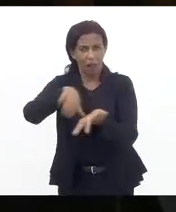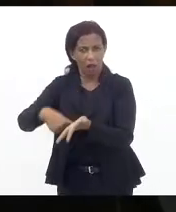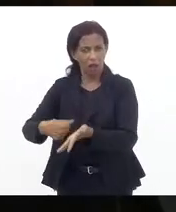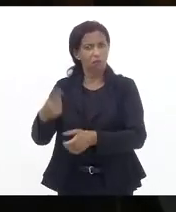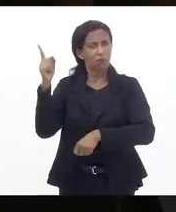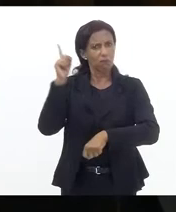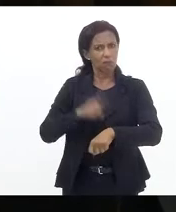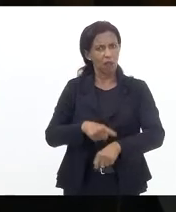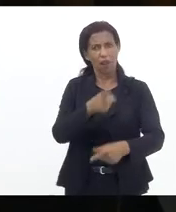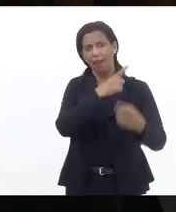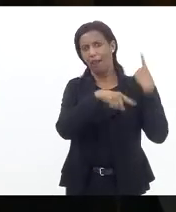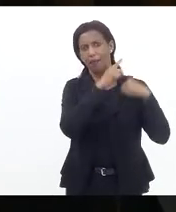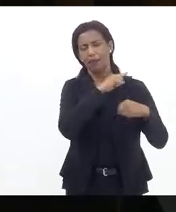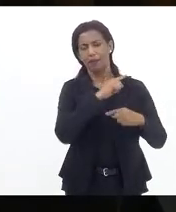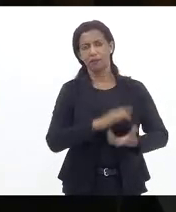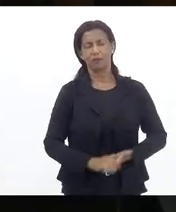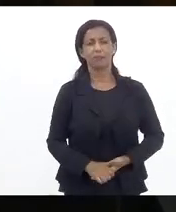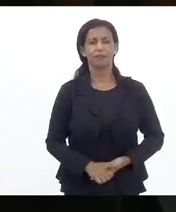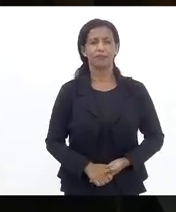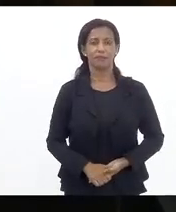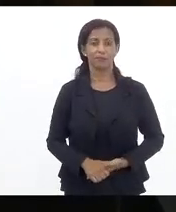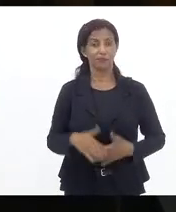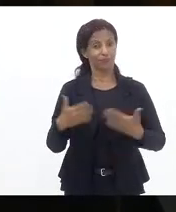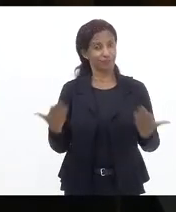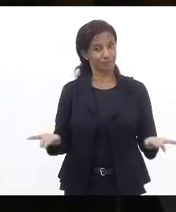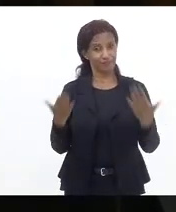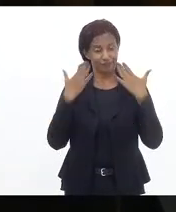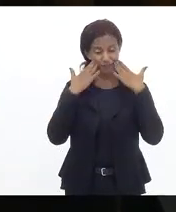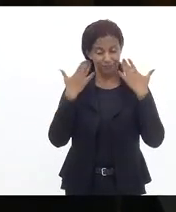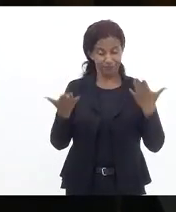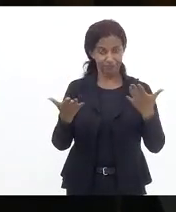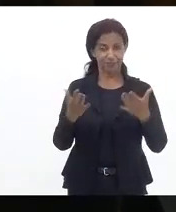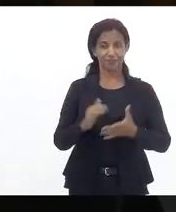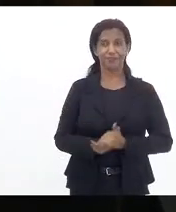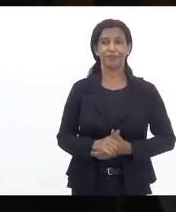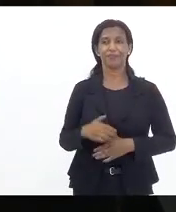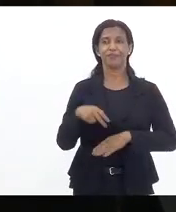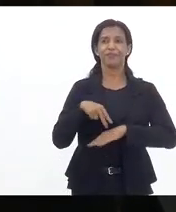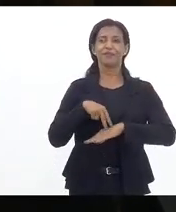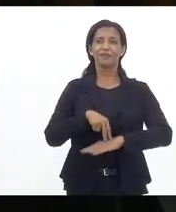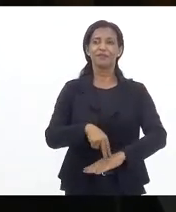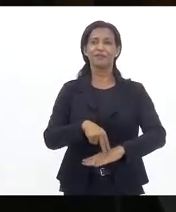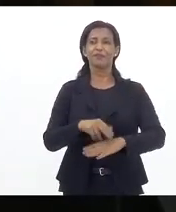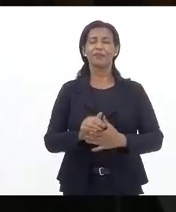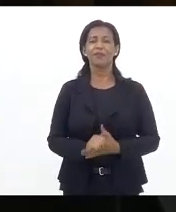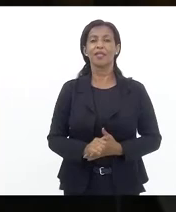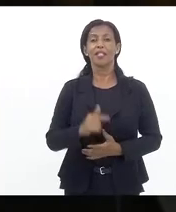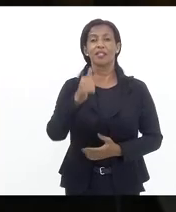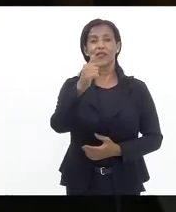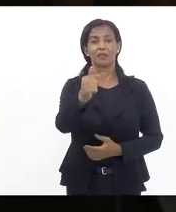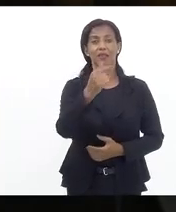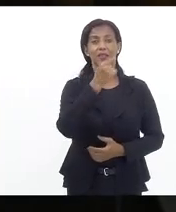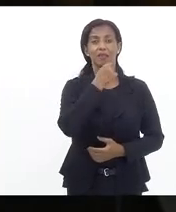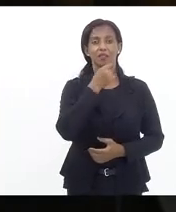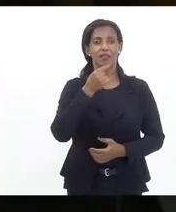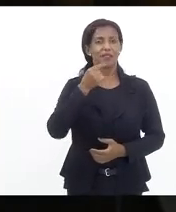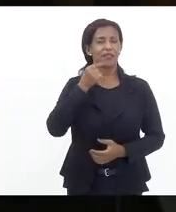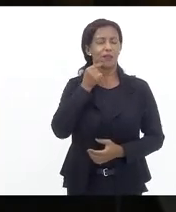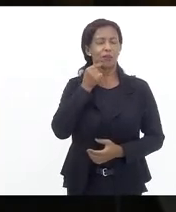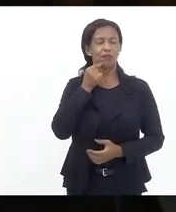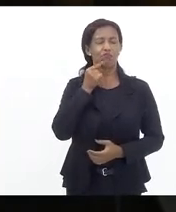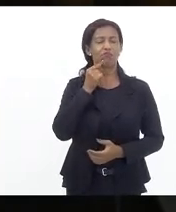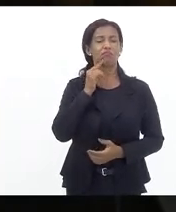momento ora quero aqui me manifestar dizendo que o 7 de setembro foi um 7 de